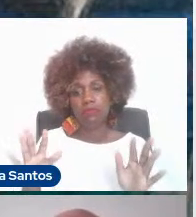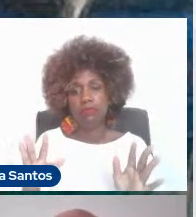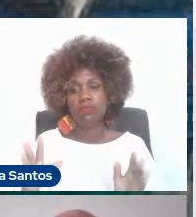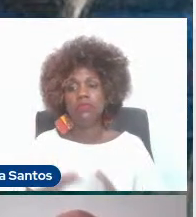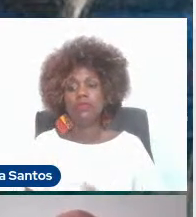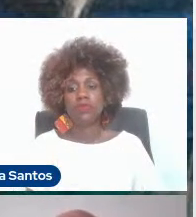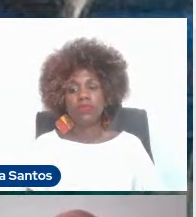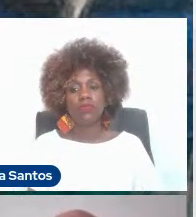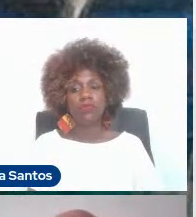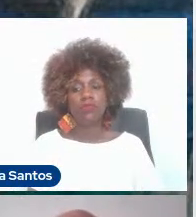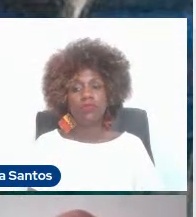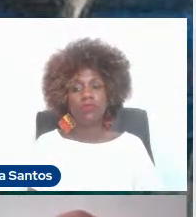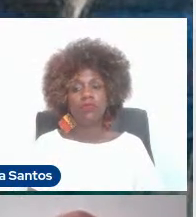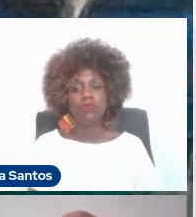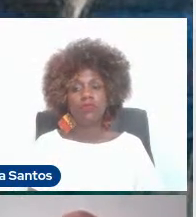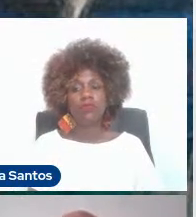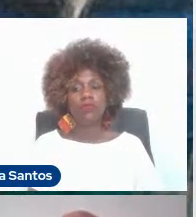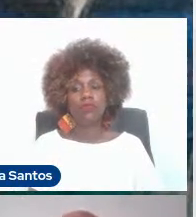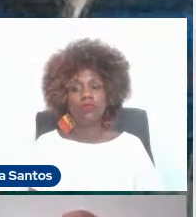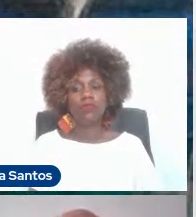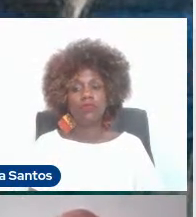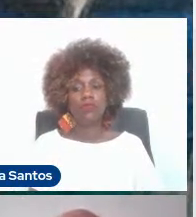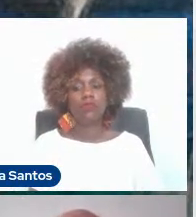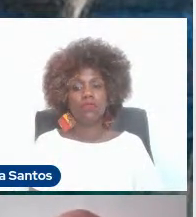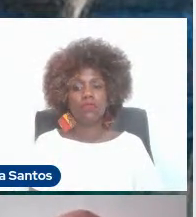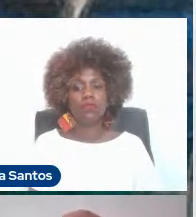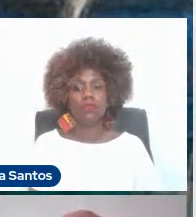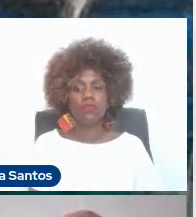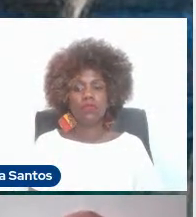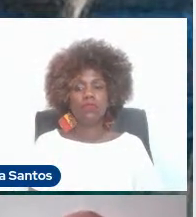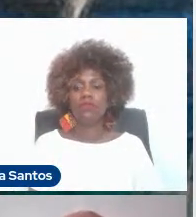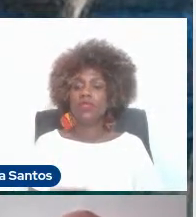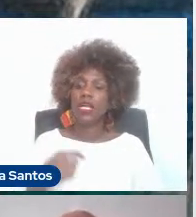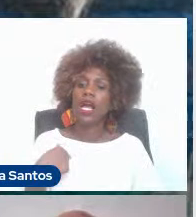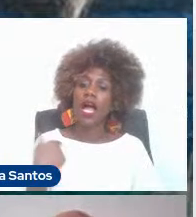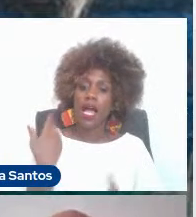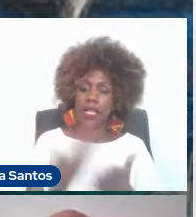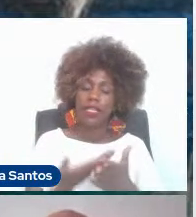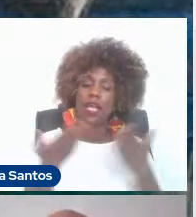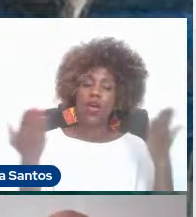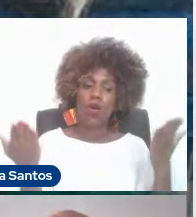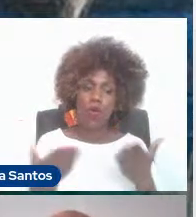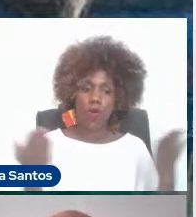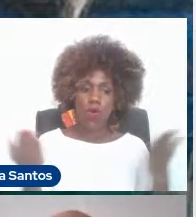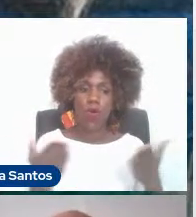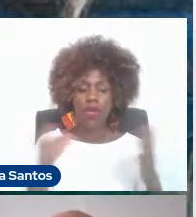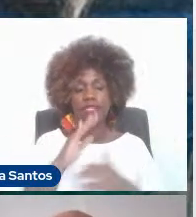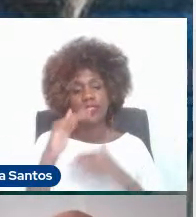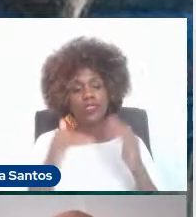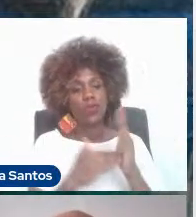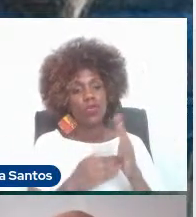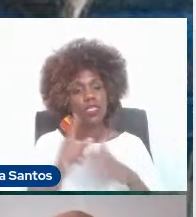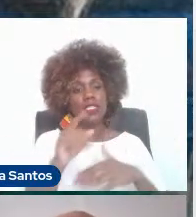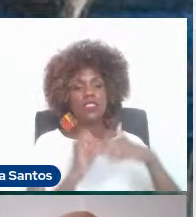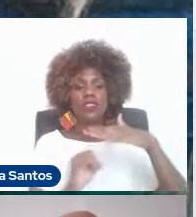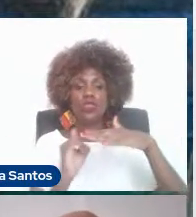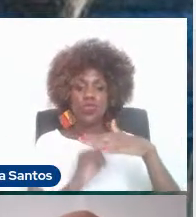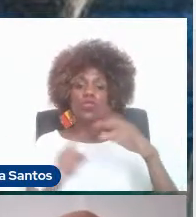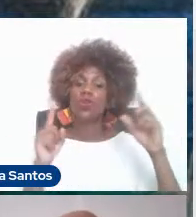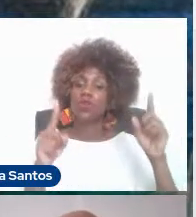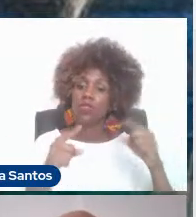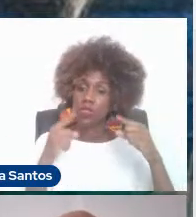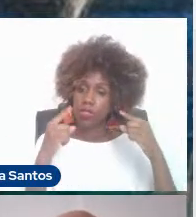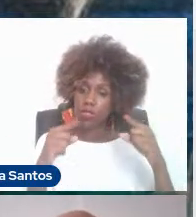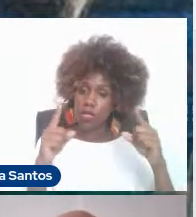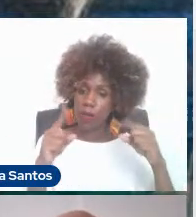se apague no músico. Tanto que, até hoje, em todas as instituições musicais, a gente pode